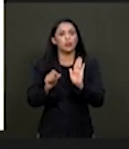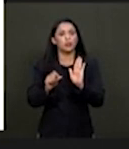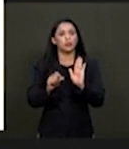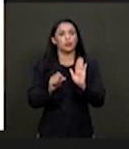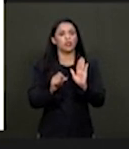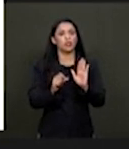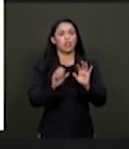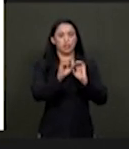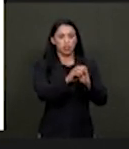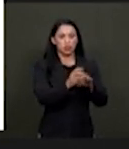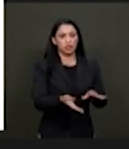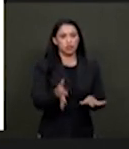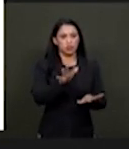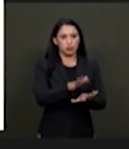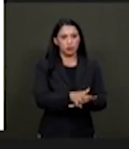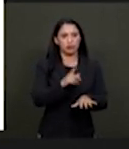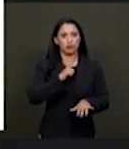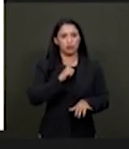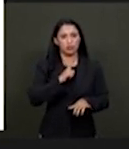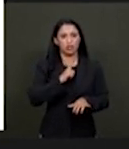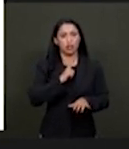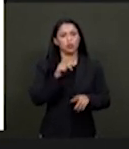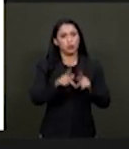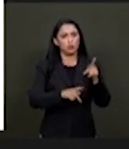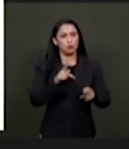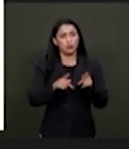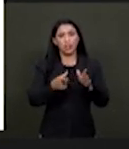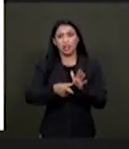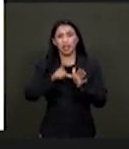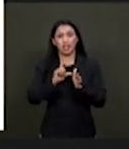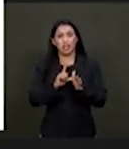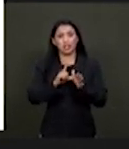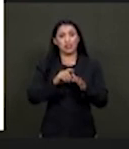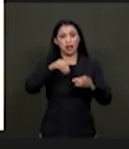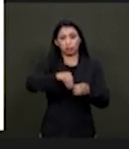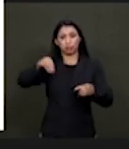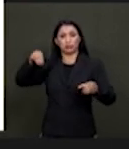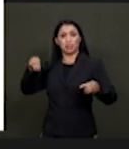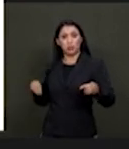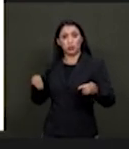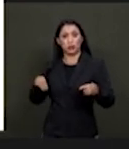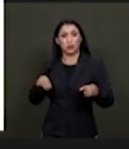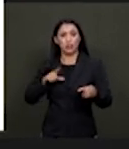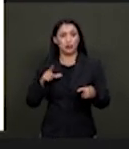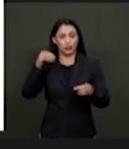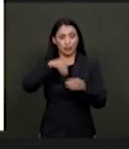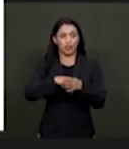que tem favorecido a chegada de uma população anteriormente desacreditada e excluída aos níveis mais altos de escolarização.